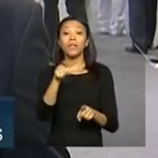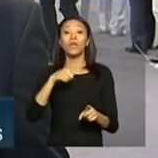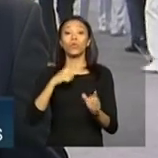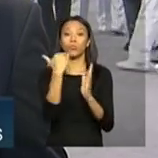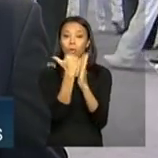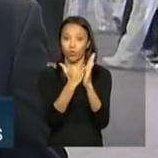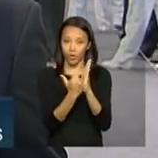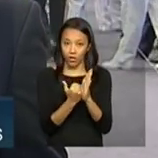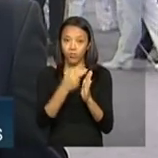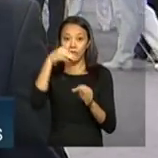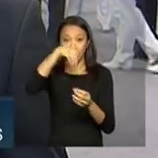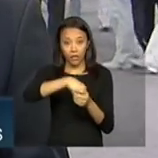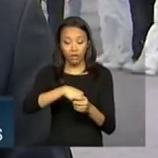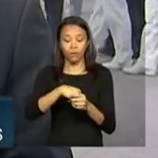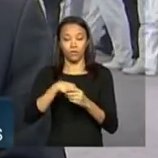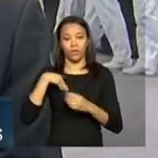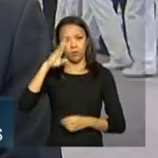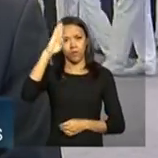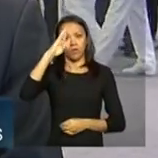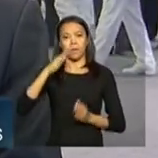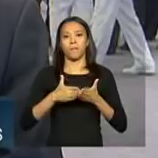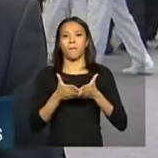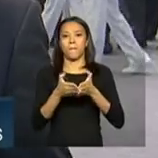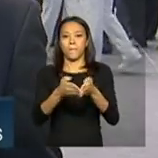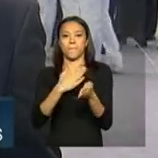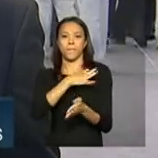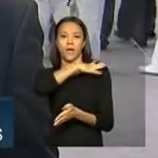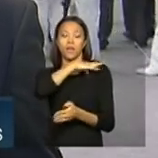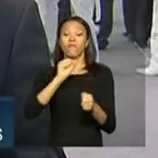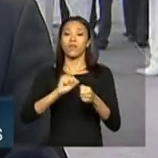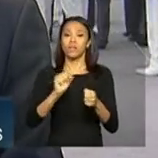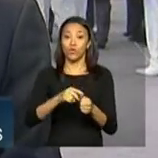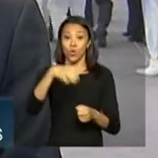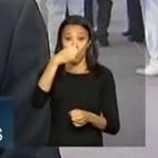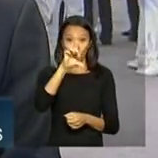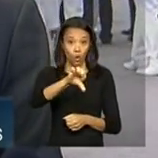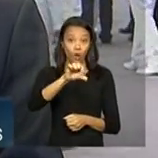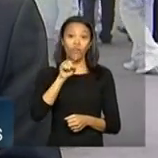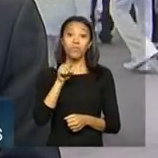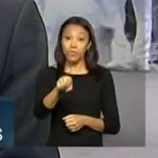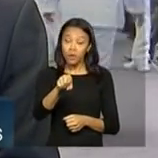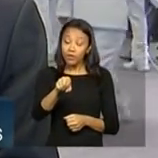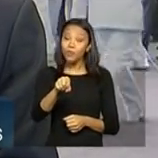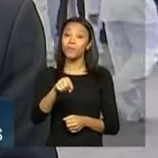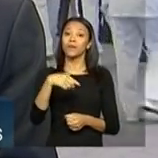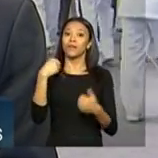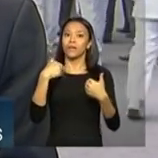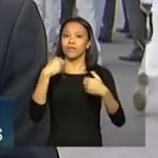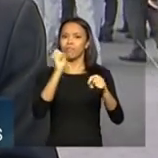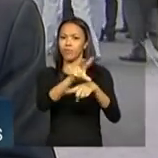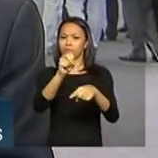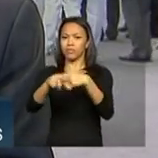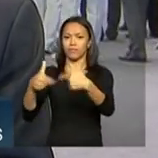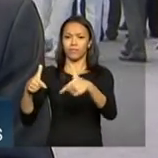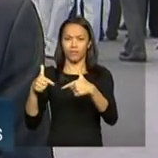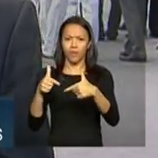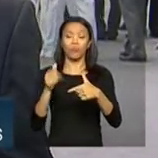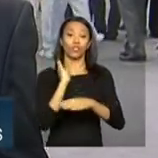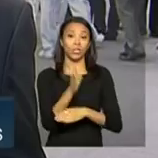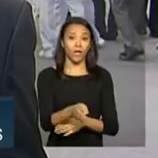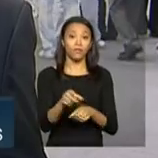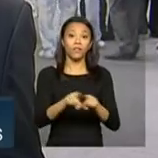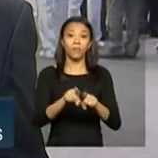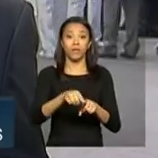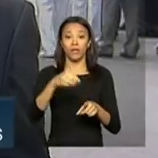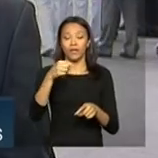de Submarinos da Marinha, está gerando 9.000 empregos diretos e 32.000 empregos indiretos,